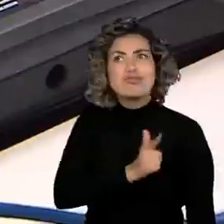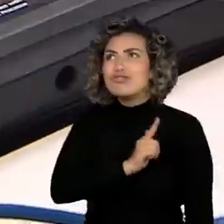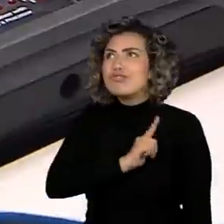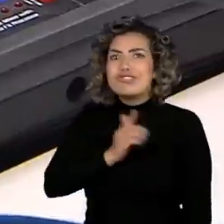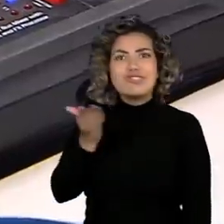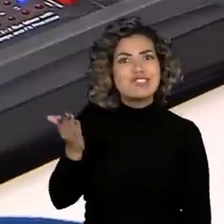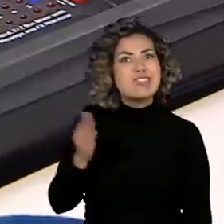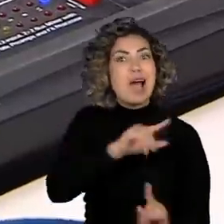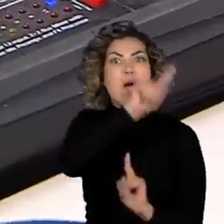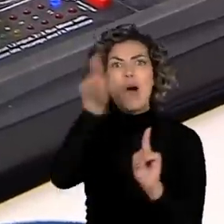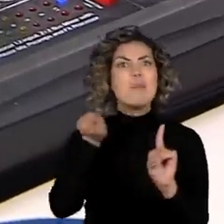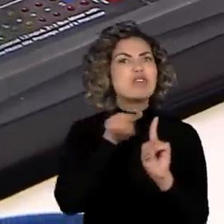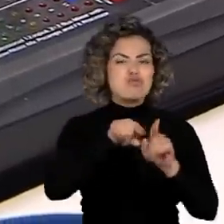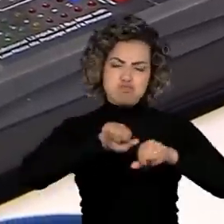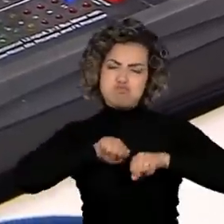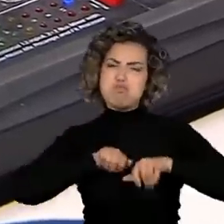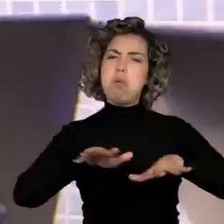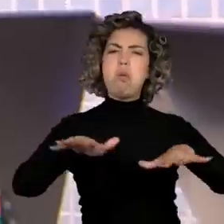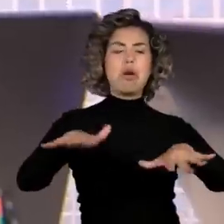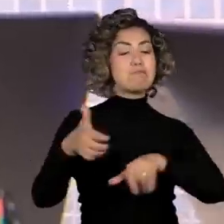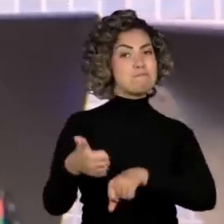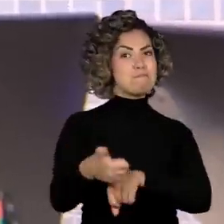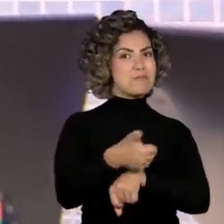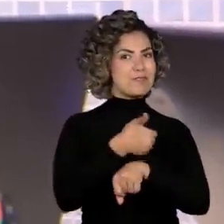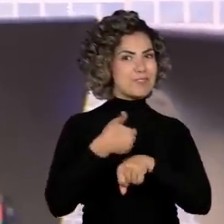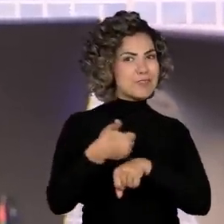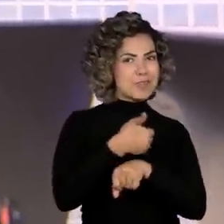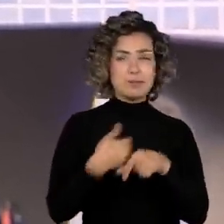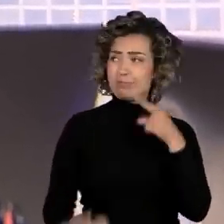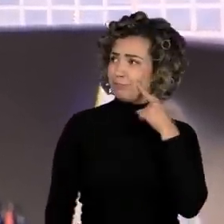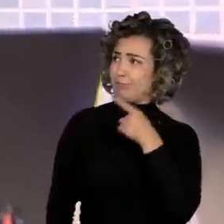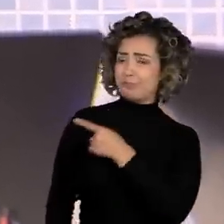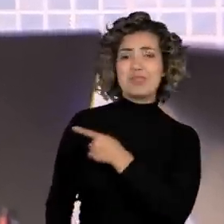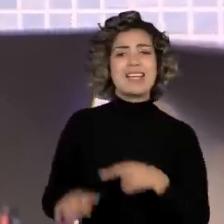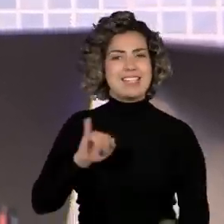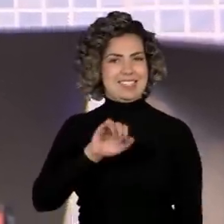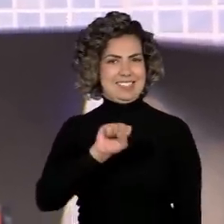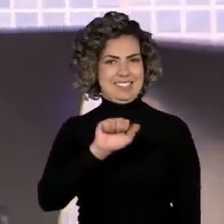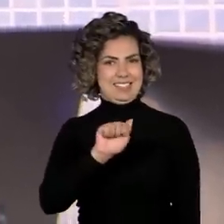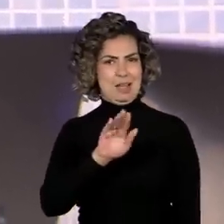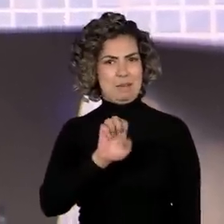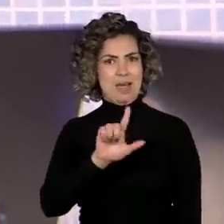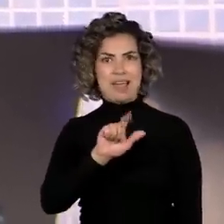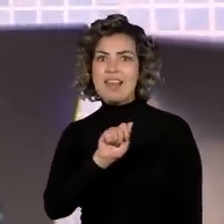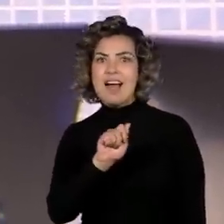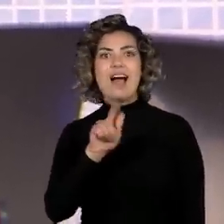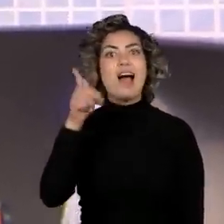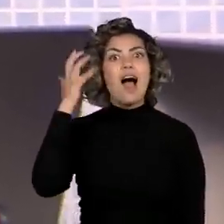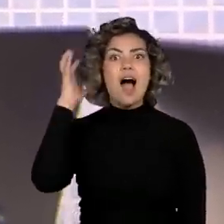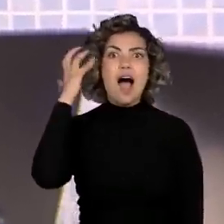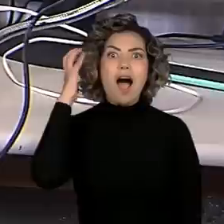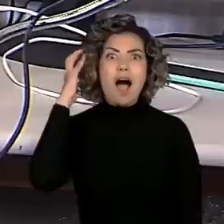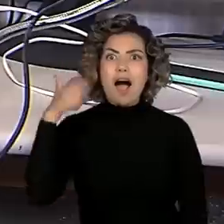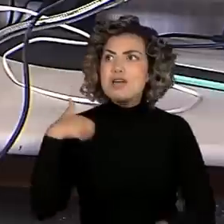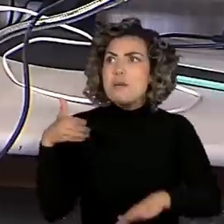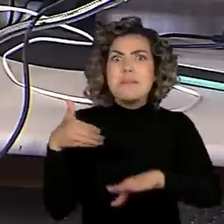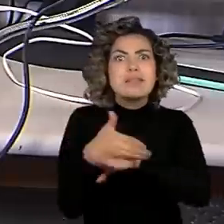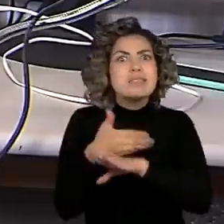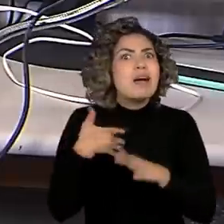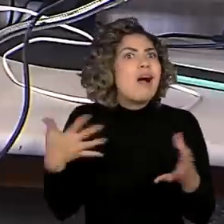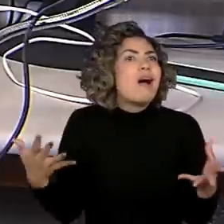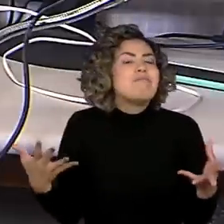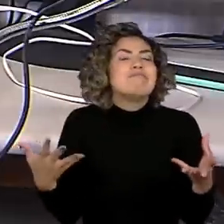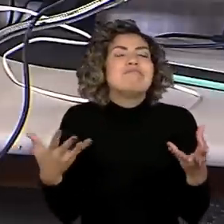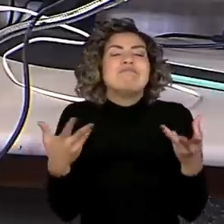transmissão ainda mais profissional. Para Isabela, fazer parte da rádio é algo emocionante. Esse projeto